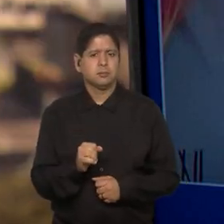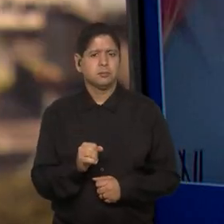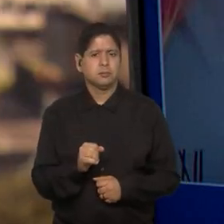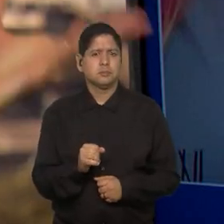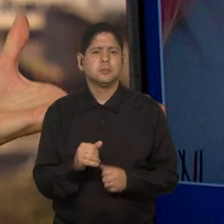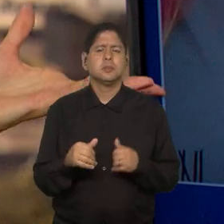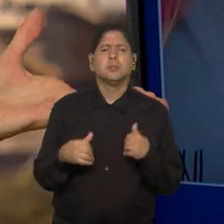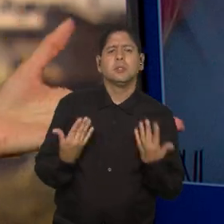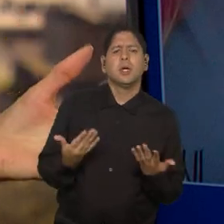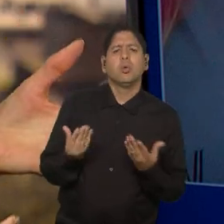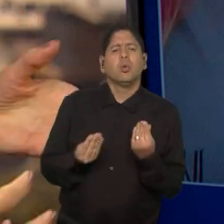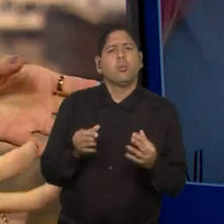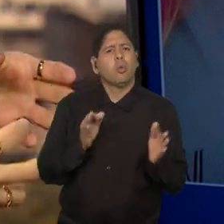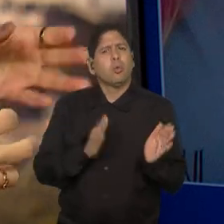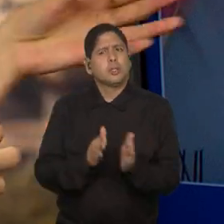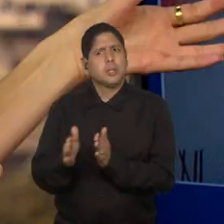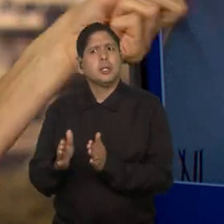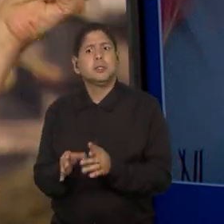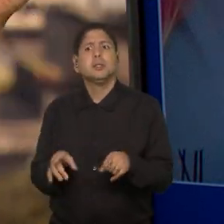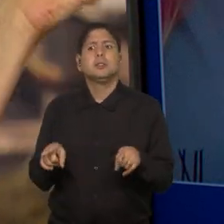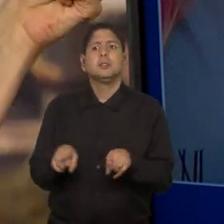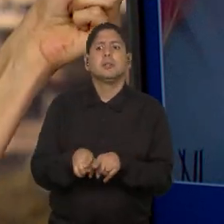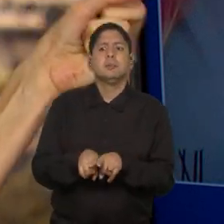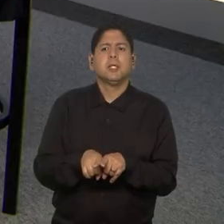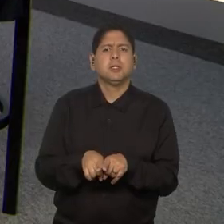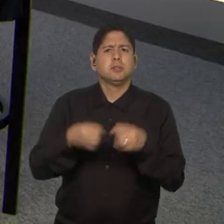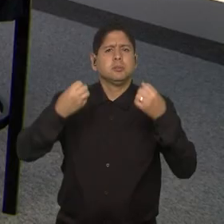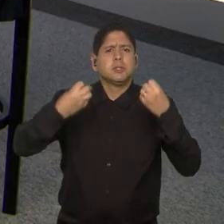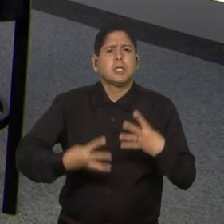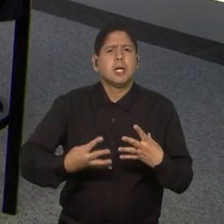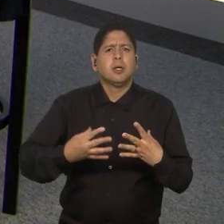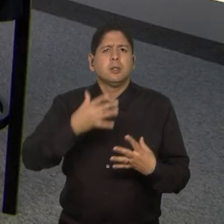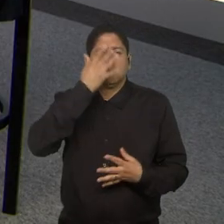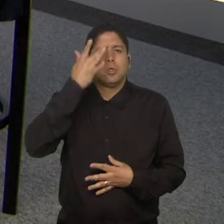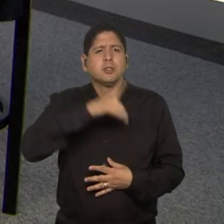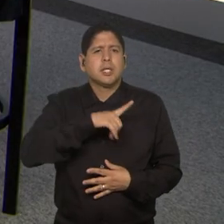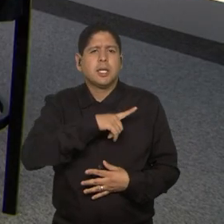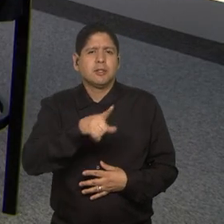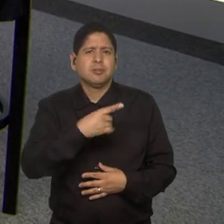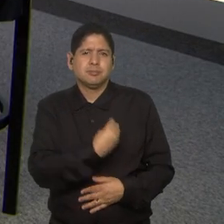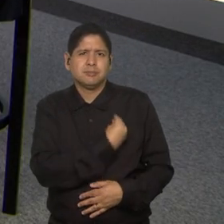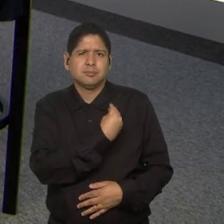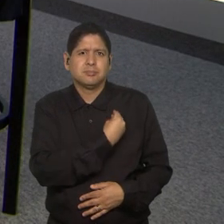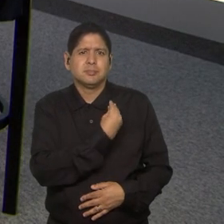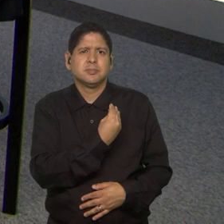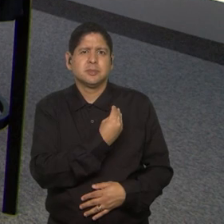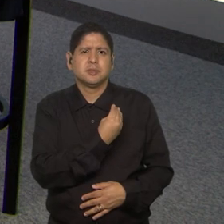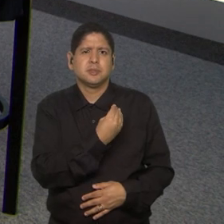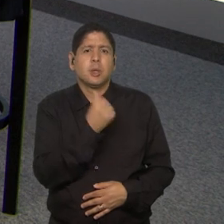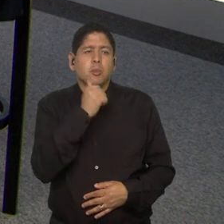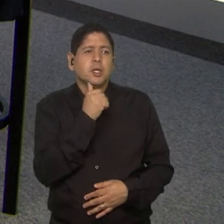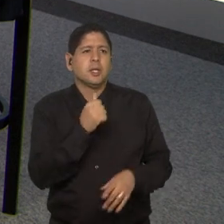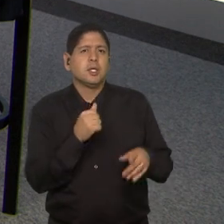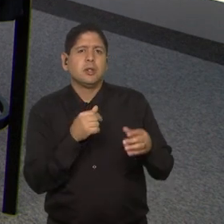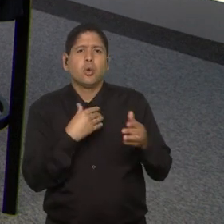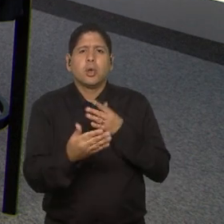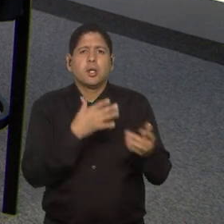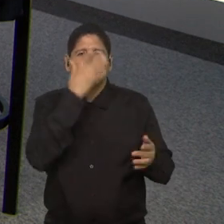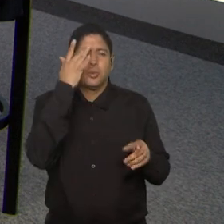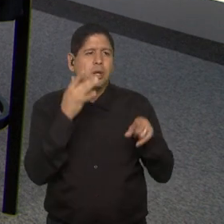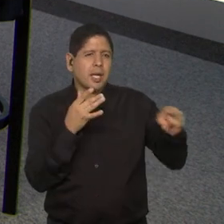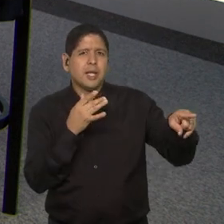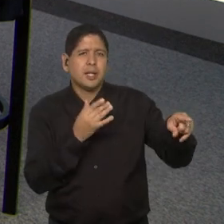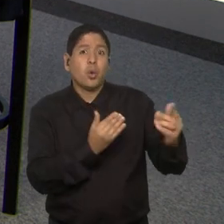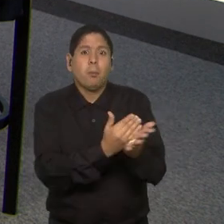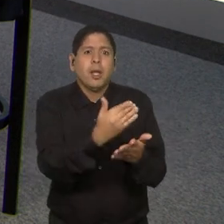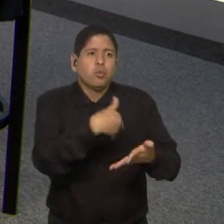Em que pé está isso? E aí, uma explicação até para o pessoal que está lá na ponta, né, para aquela menina que está lá começando a jogar